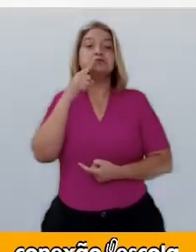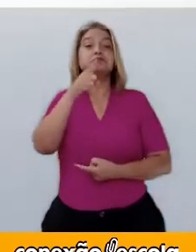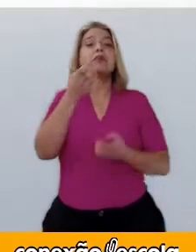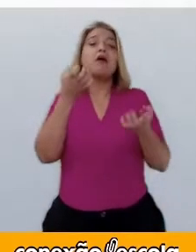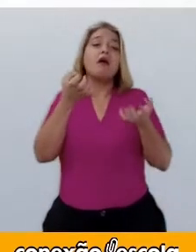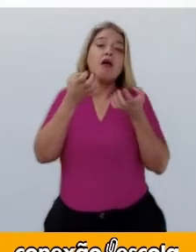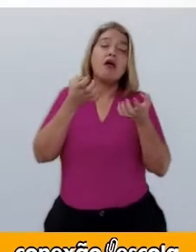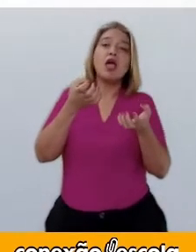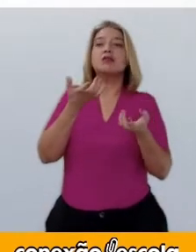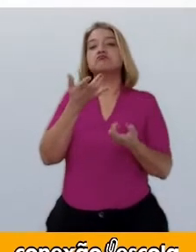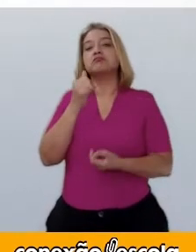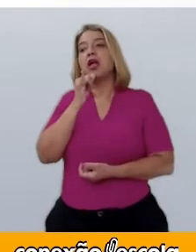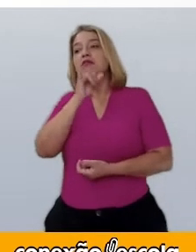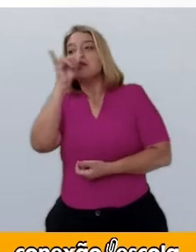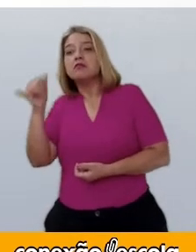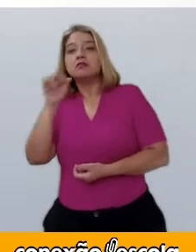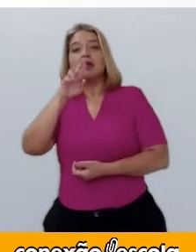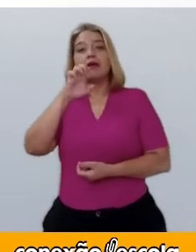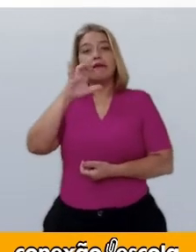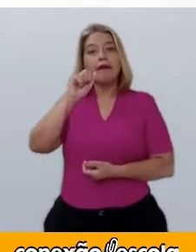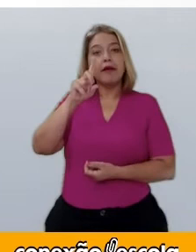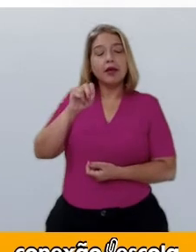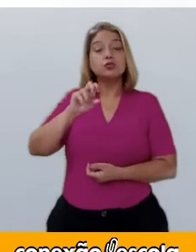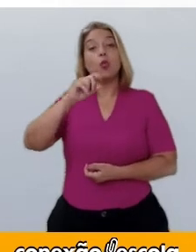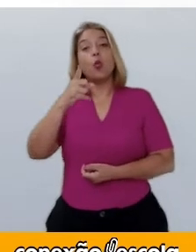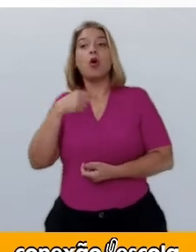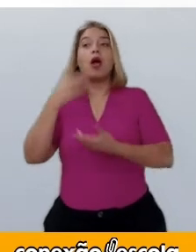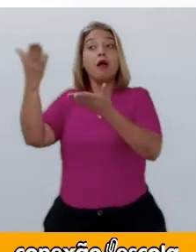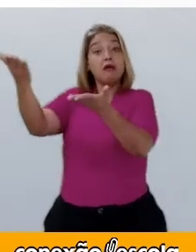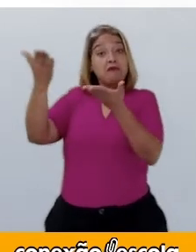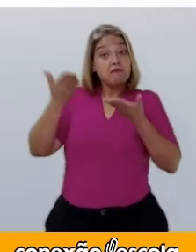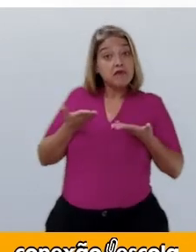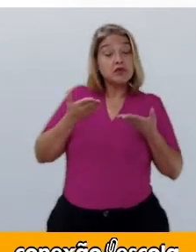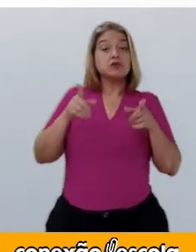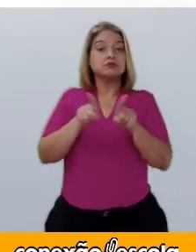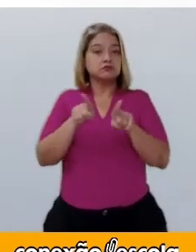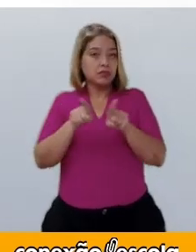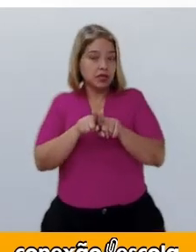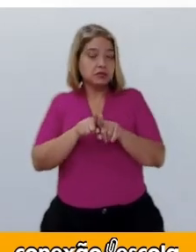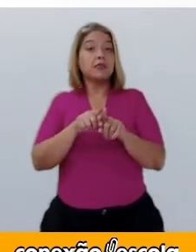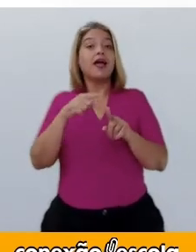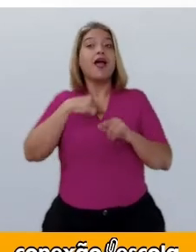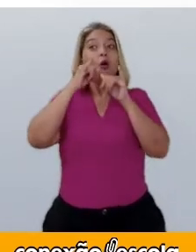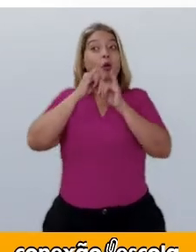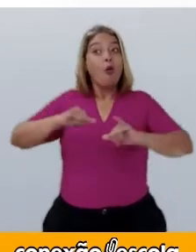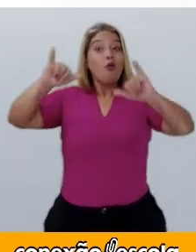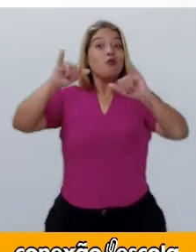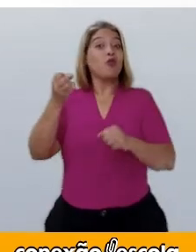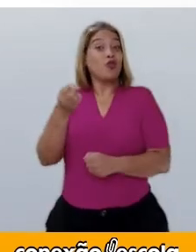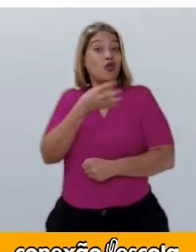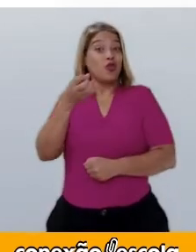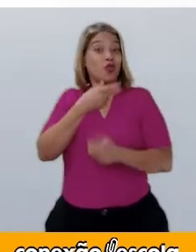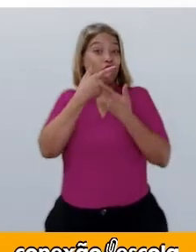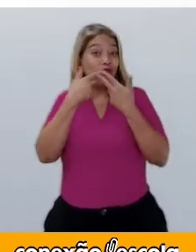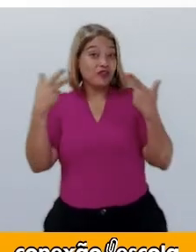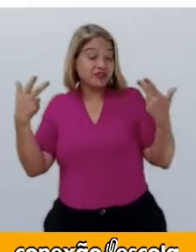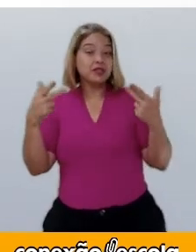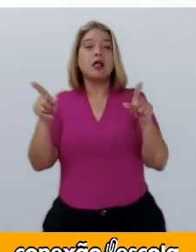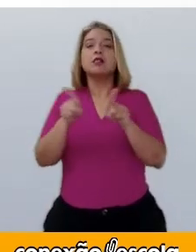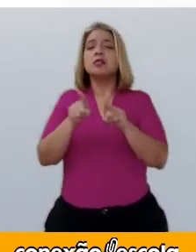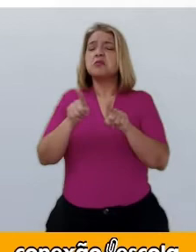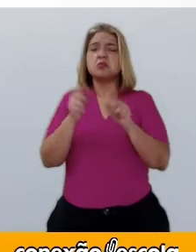recado, fazer um convite, comunicar uma novidade e outras